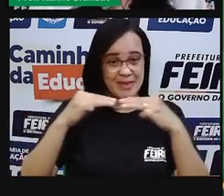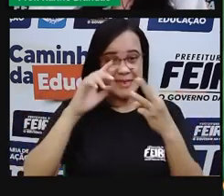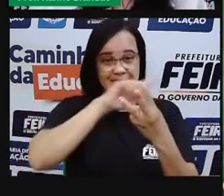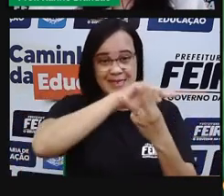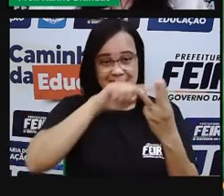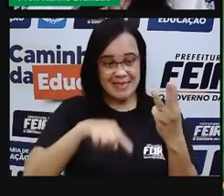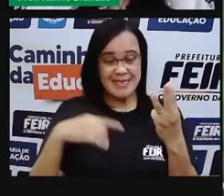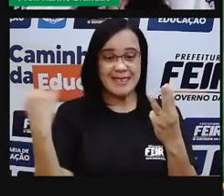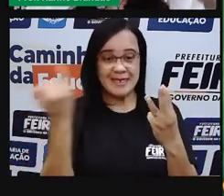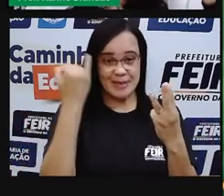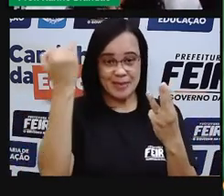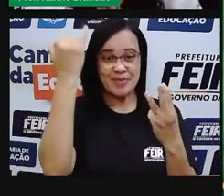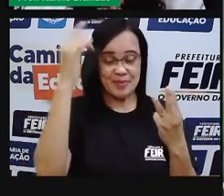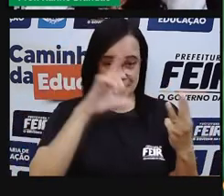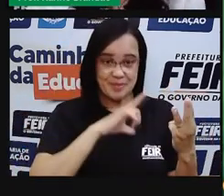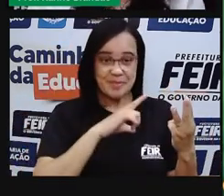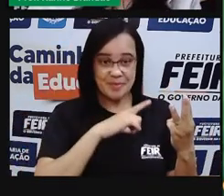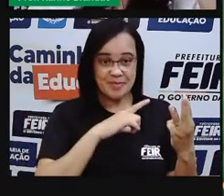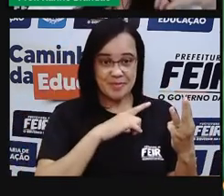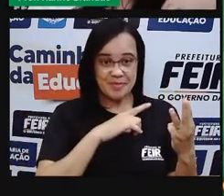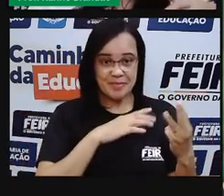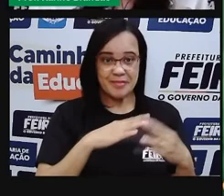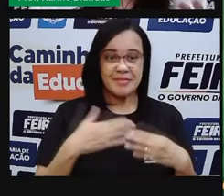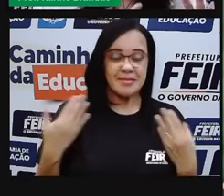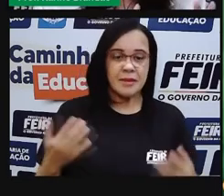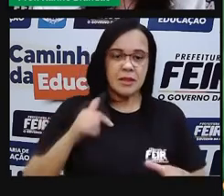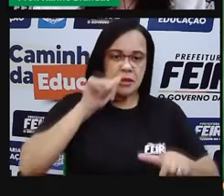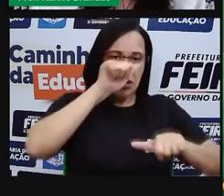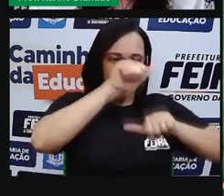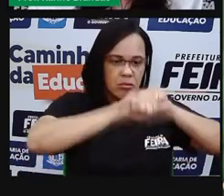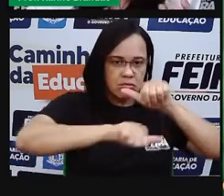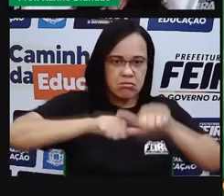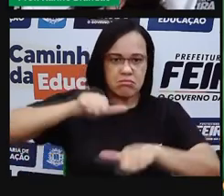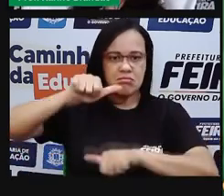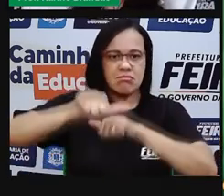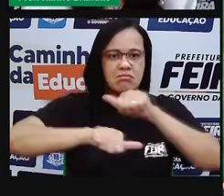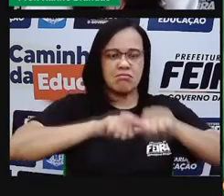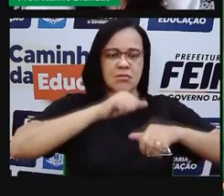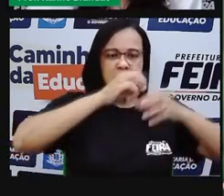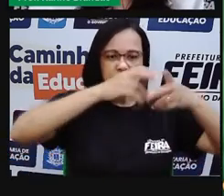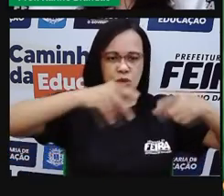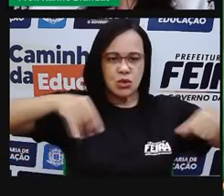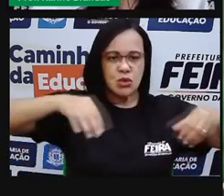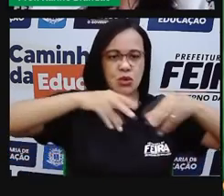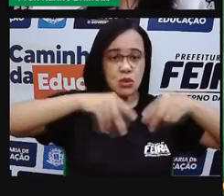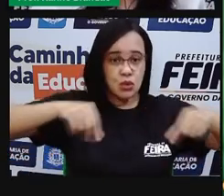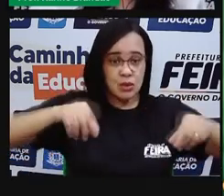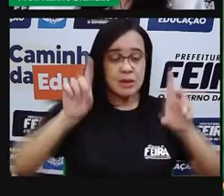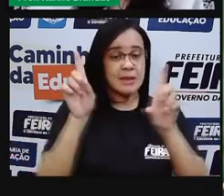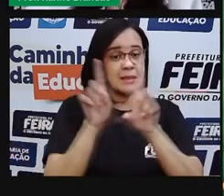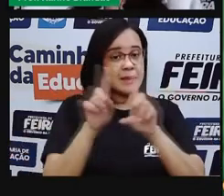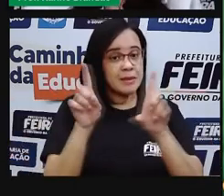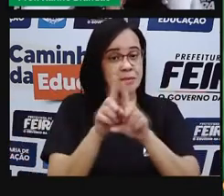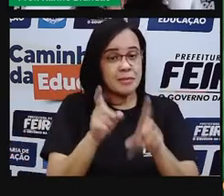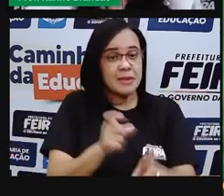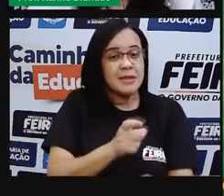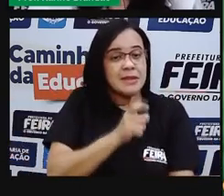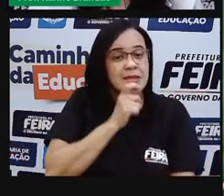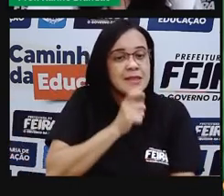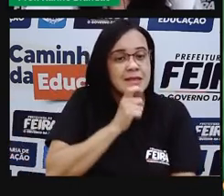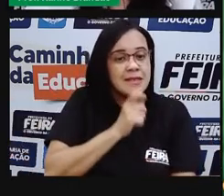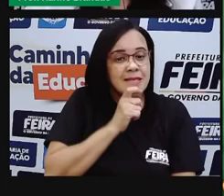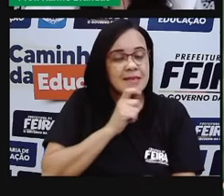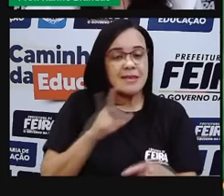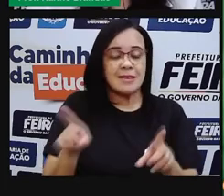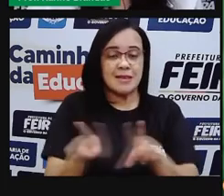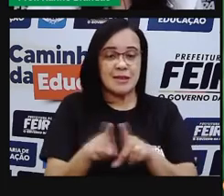Então, o que acontece? A gente tem a mudança do sólido para o líquido, que é a fusão, a mudança do